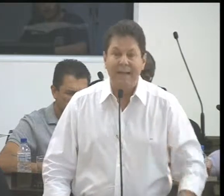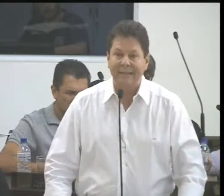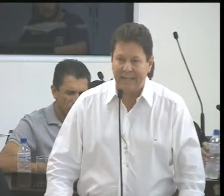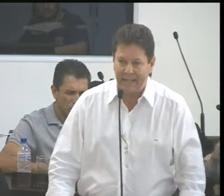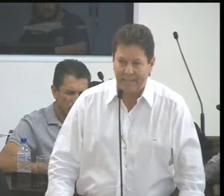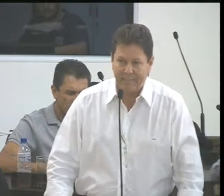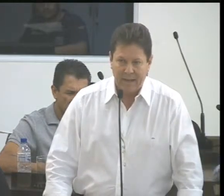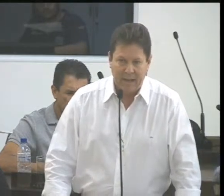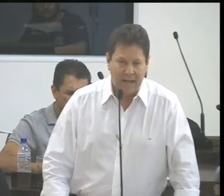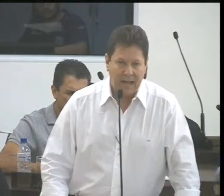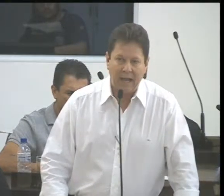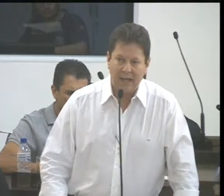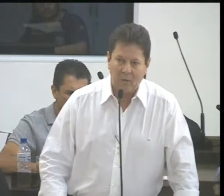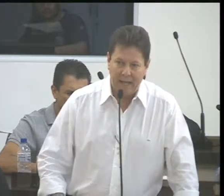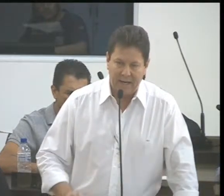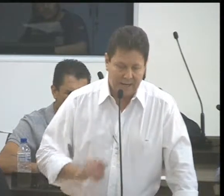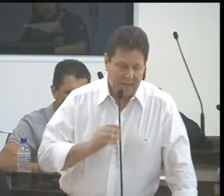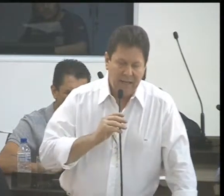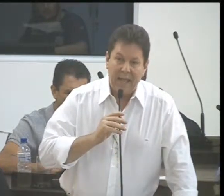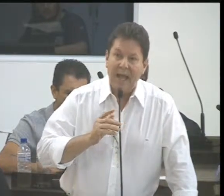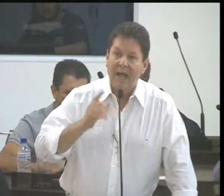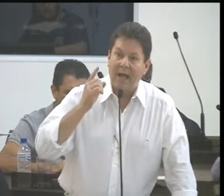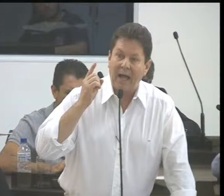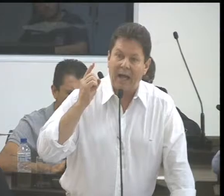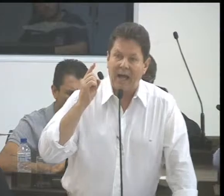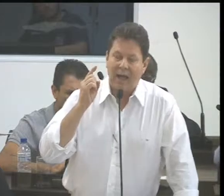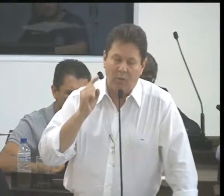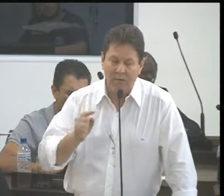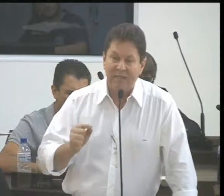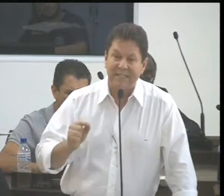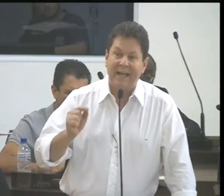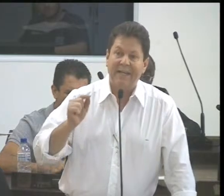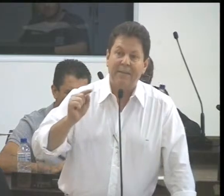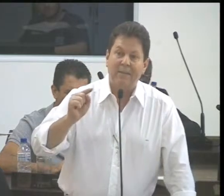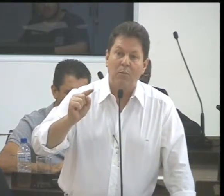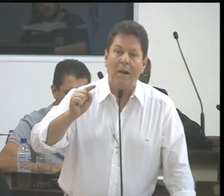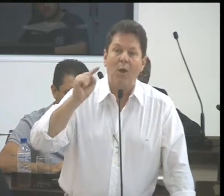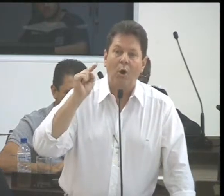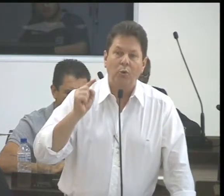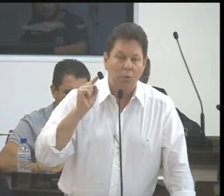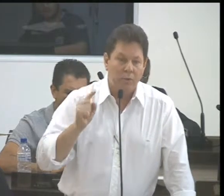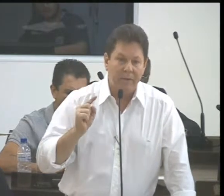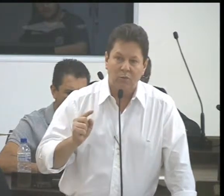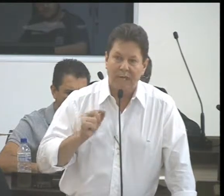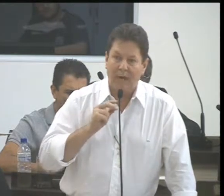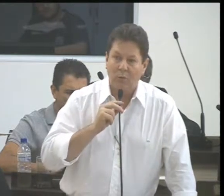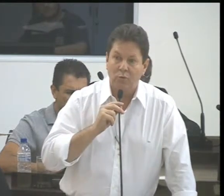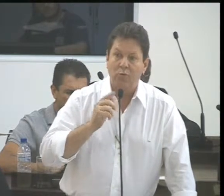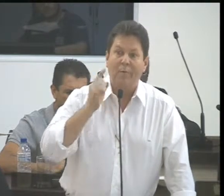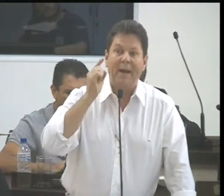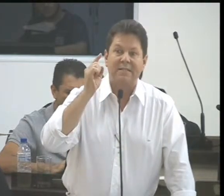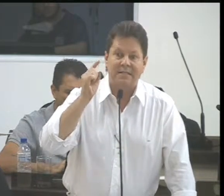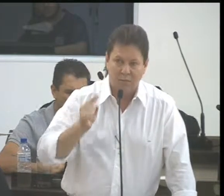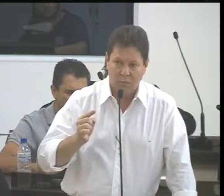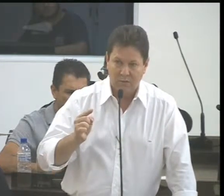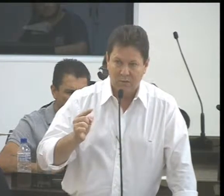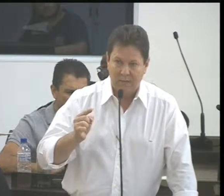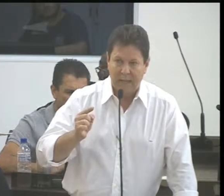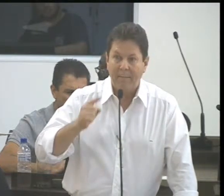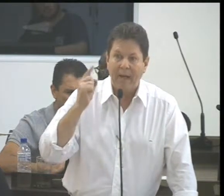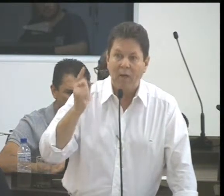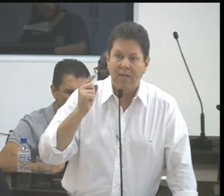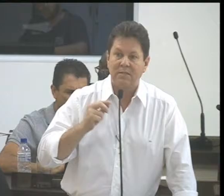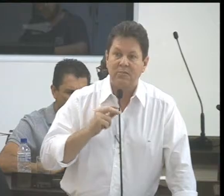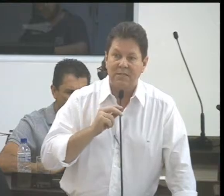poderosas. Em termos de alunado, hoje, a instituição que mantém a Anhanguera